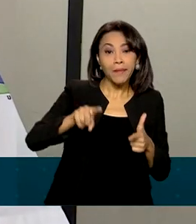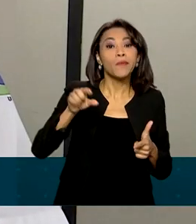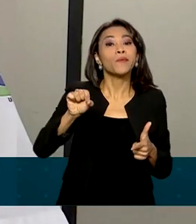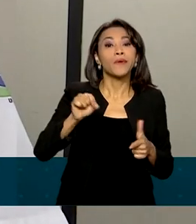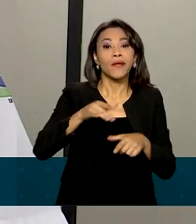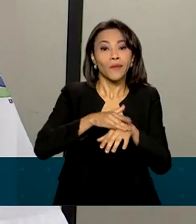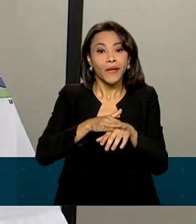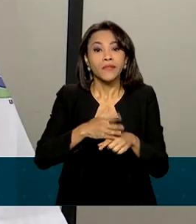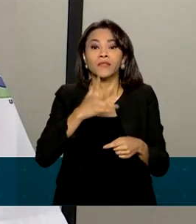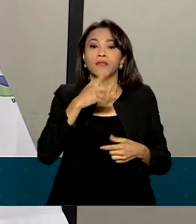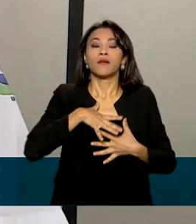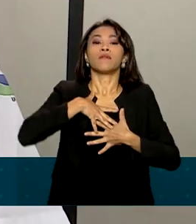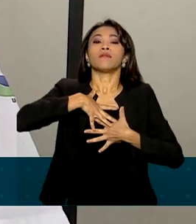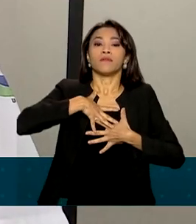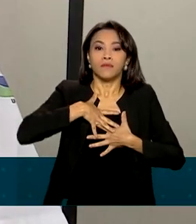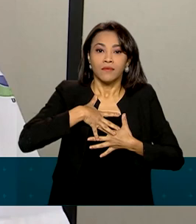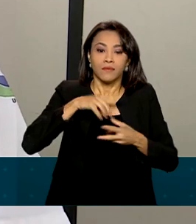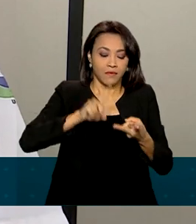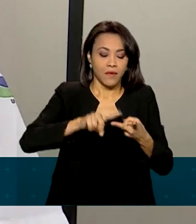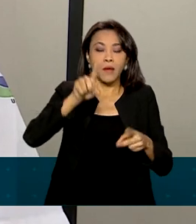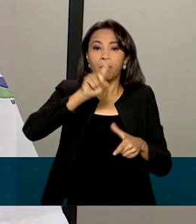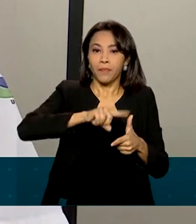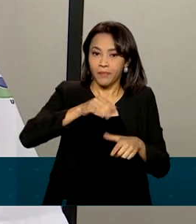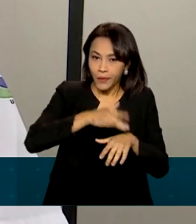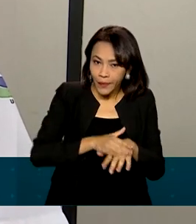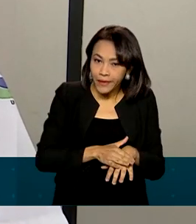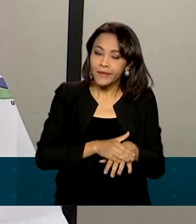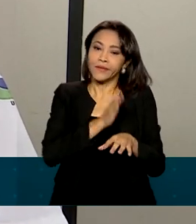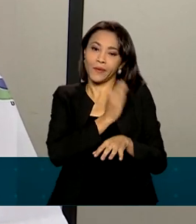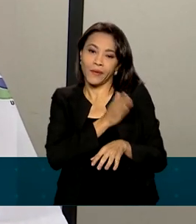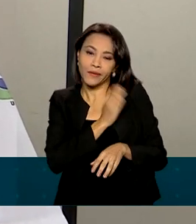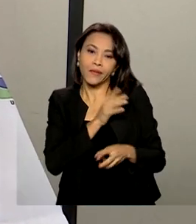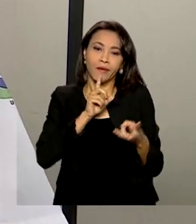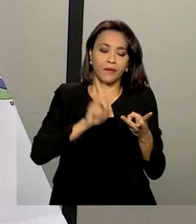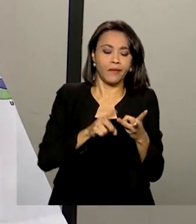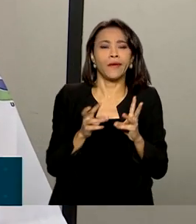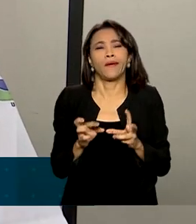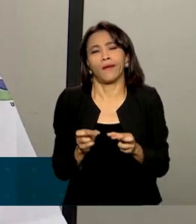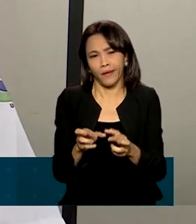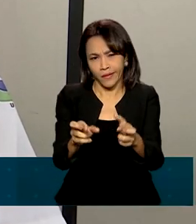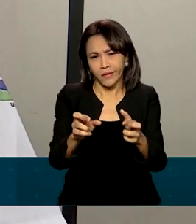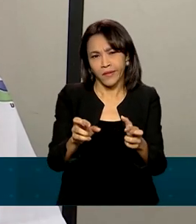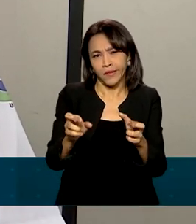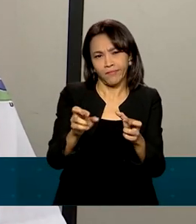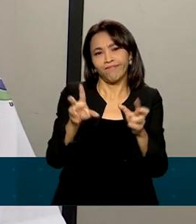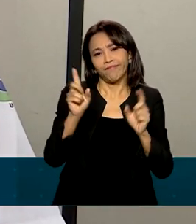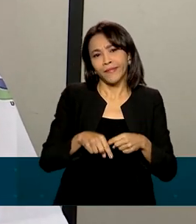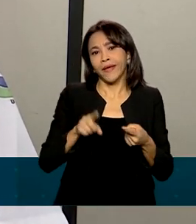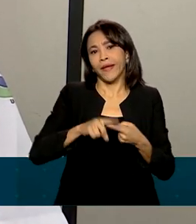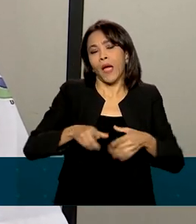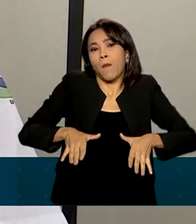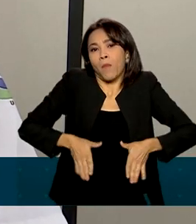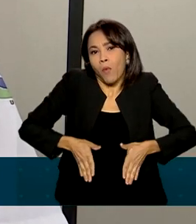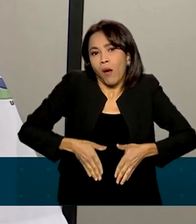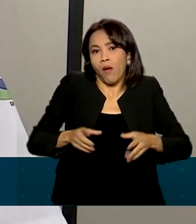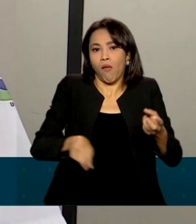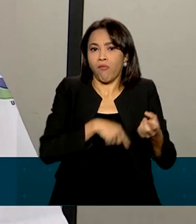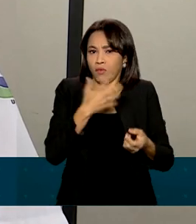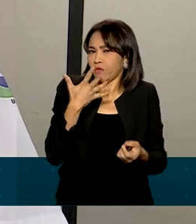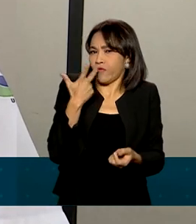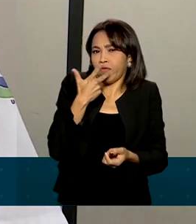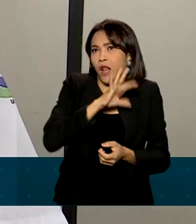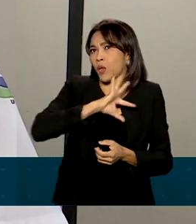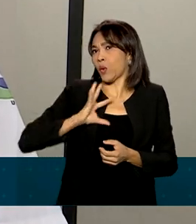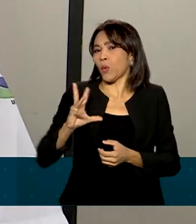as doenças cardiovasculares e quase todos os tipos de câncer estão ligados ao cigarro. Os principais são pulmão, todo mundo fala,